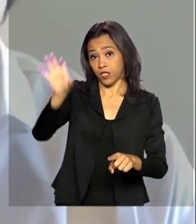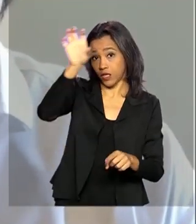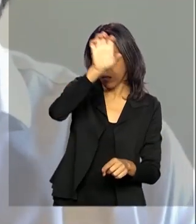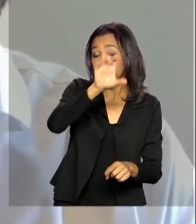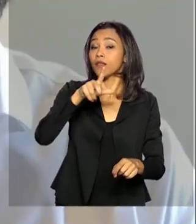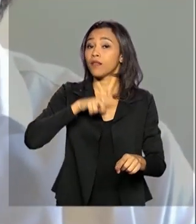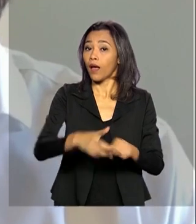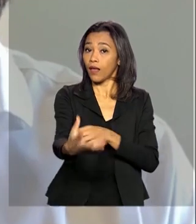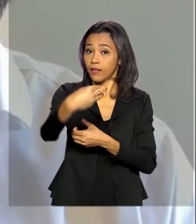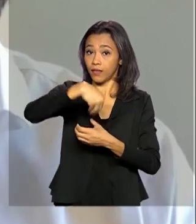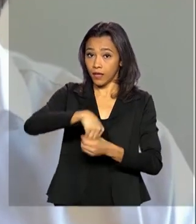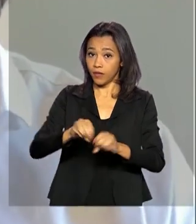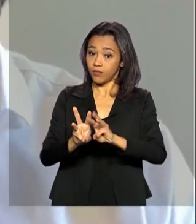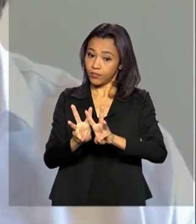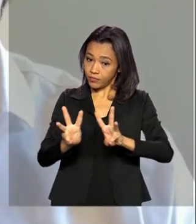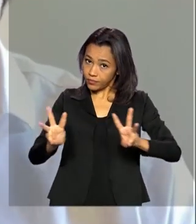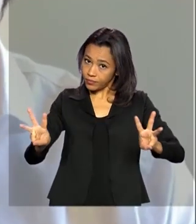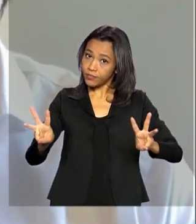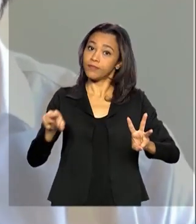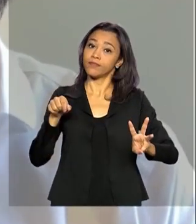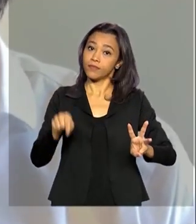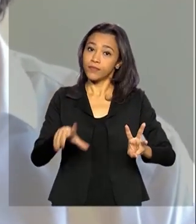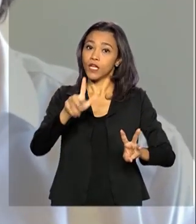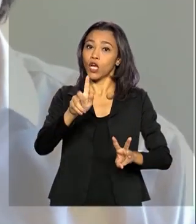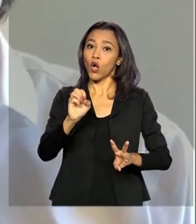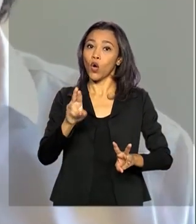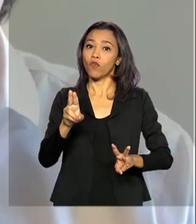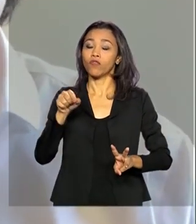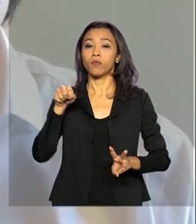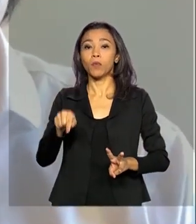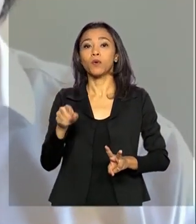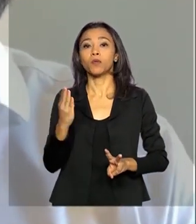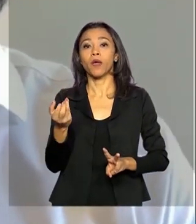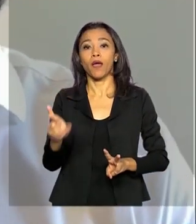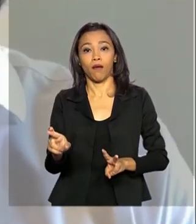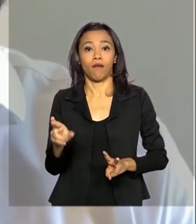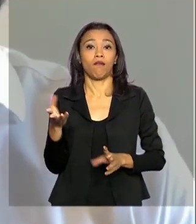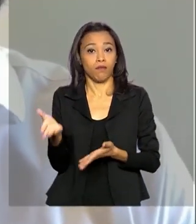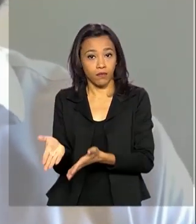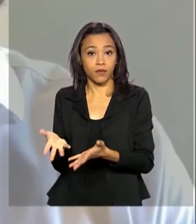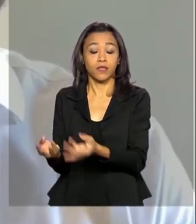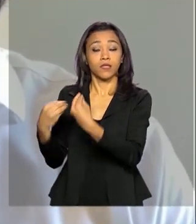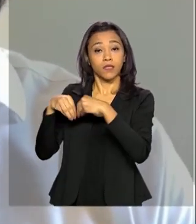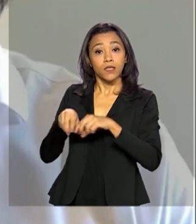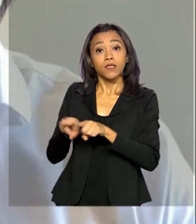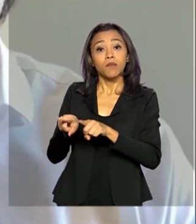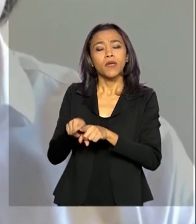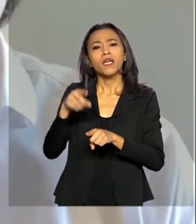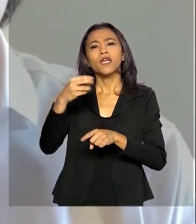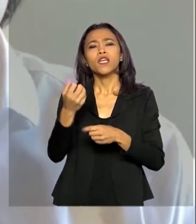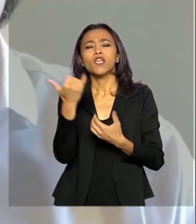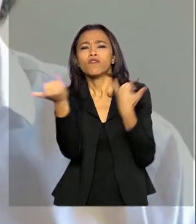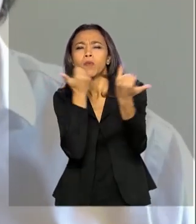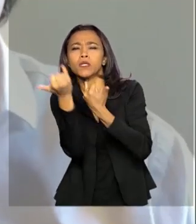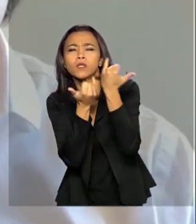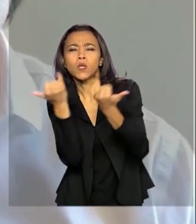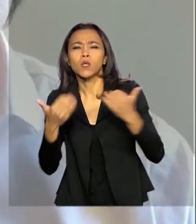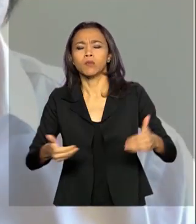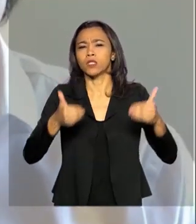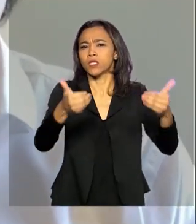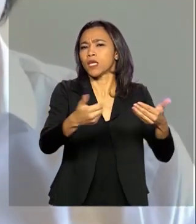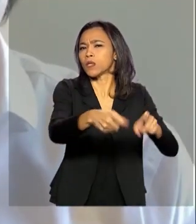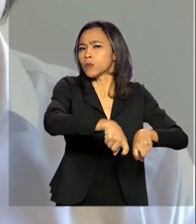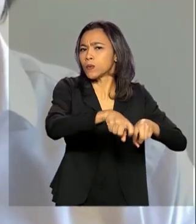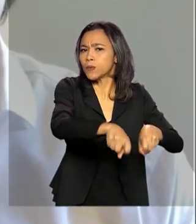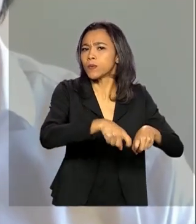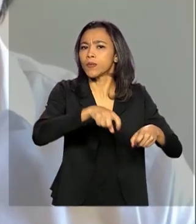disponível no portal gov.br barra ação federativa, e também a informação ao Ministério da Agricultura de situações